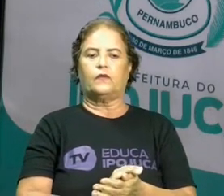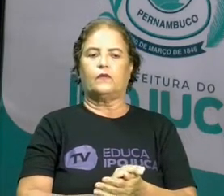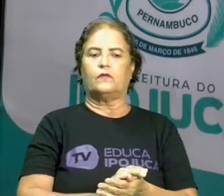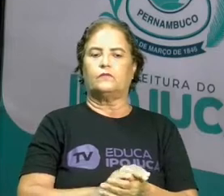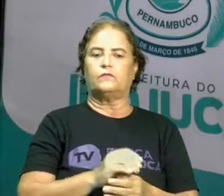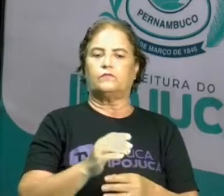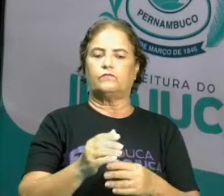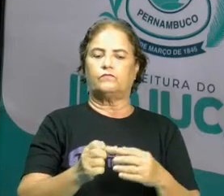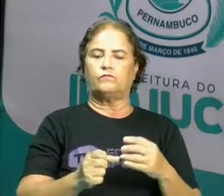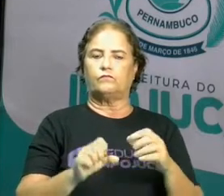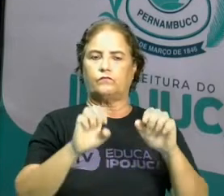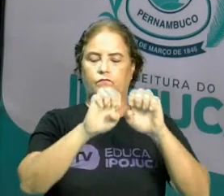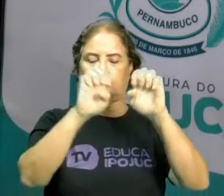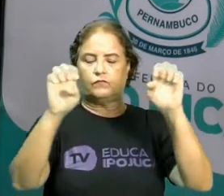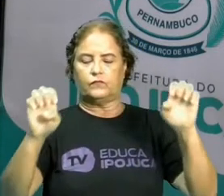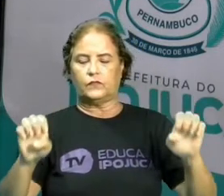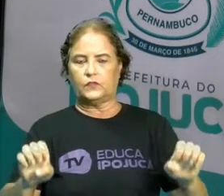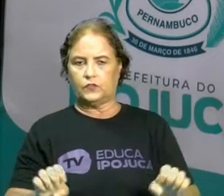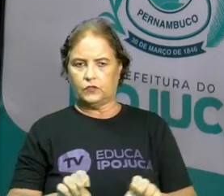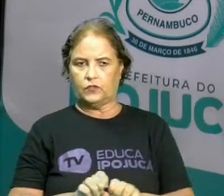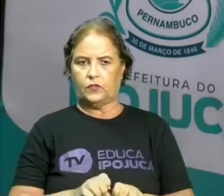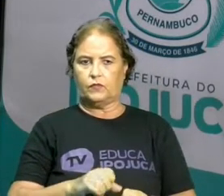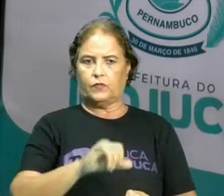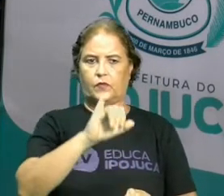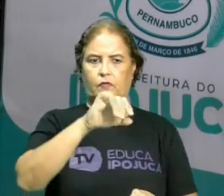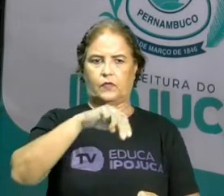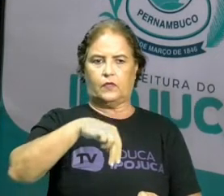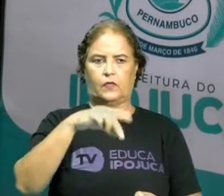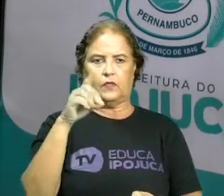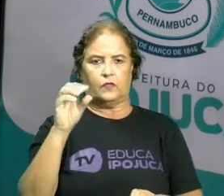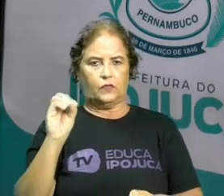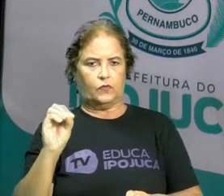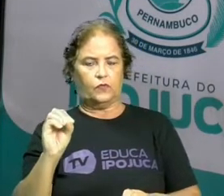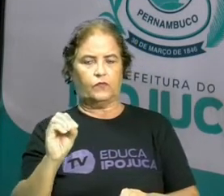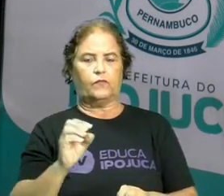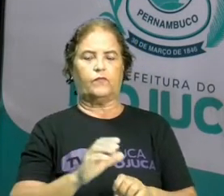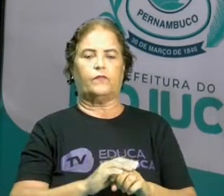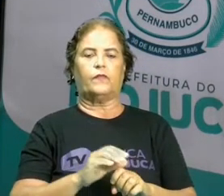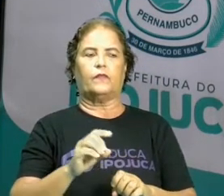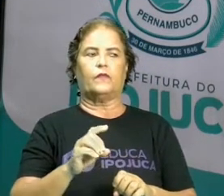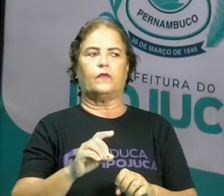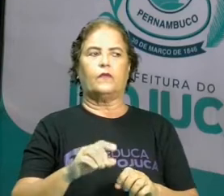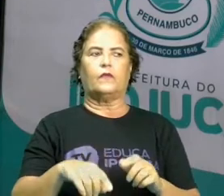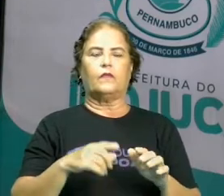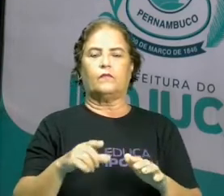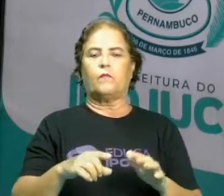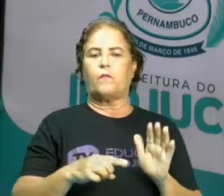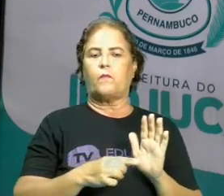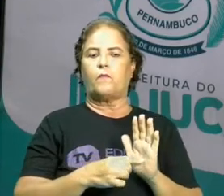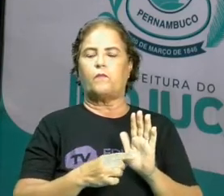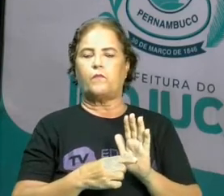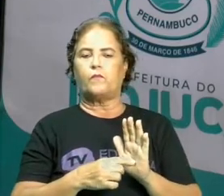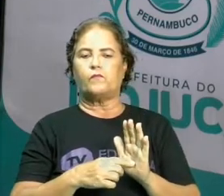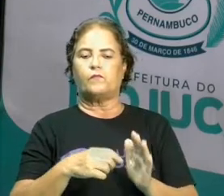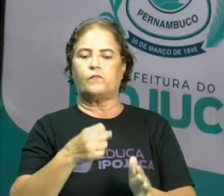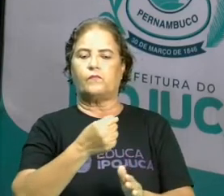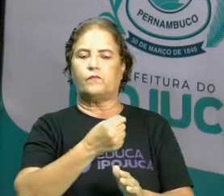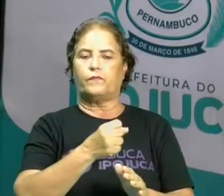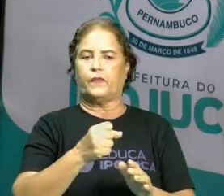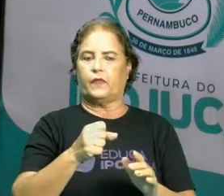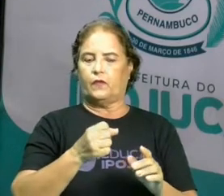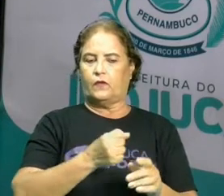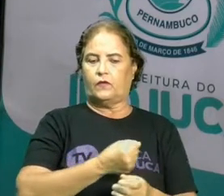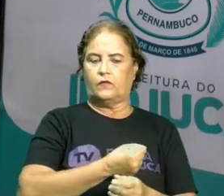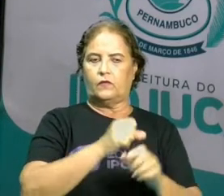é essencial para representar o sistema decimal. Pois é, um sistema baseado em 10 símbolos,